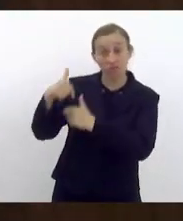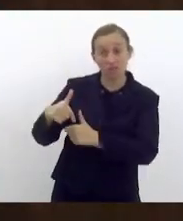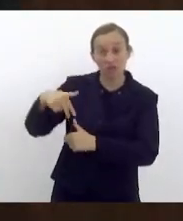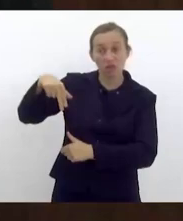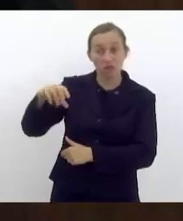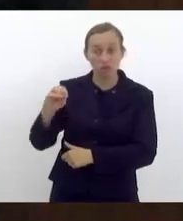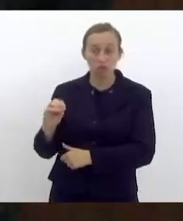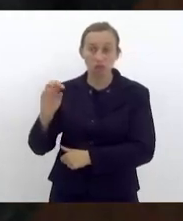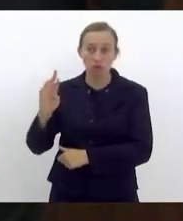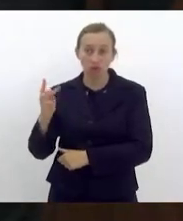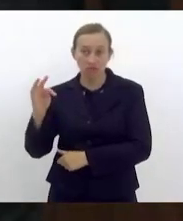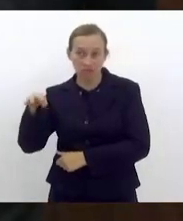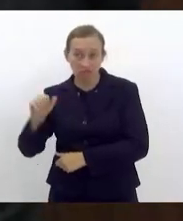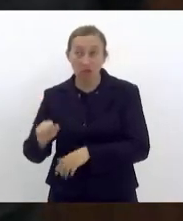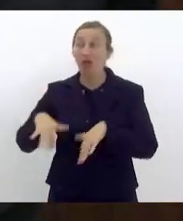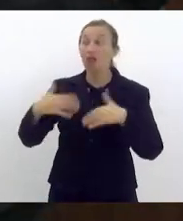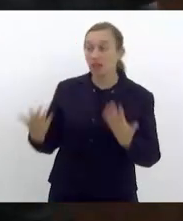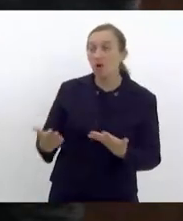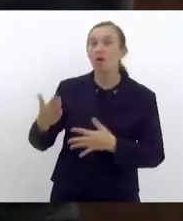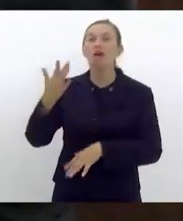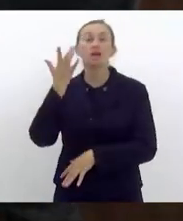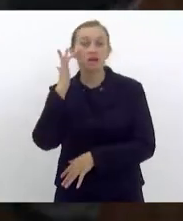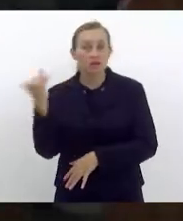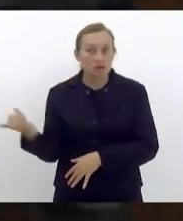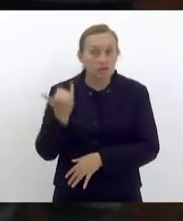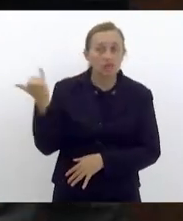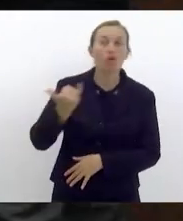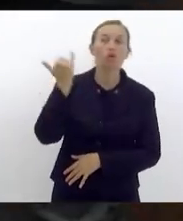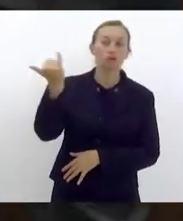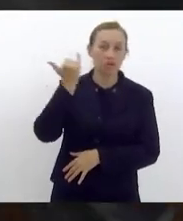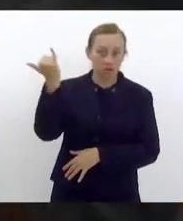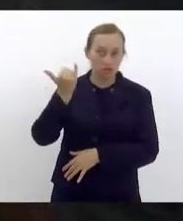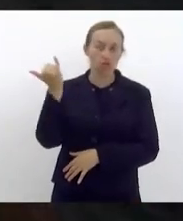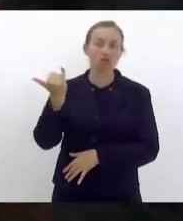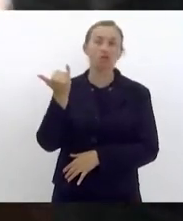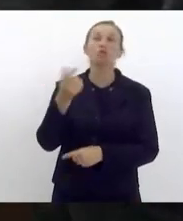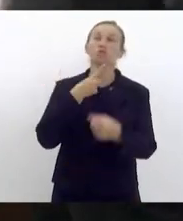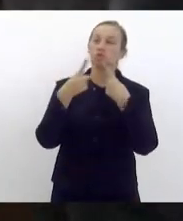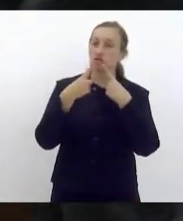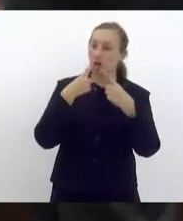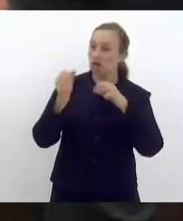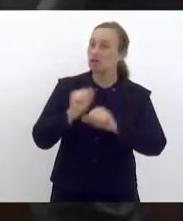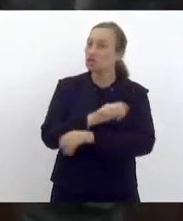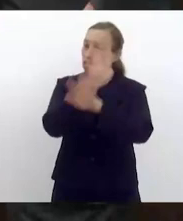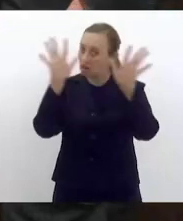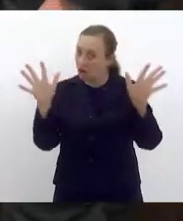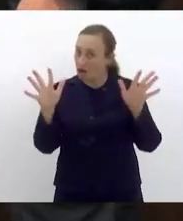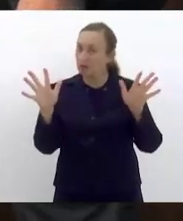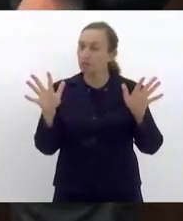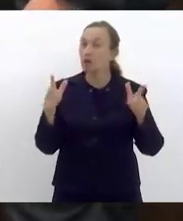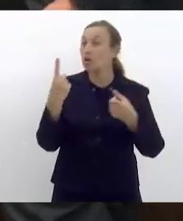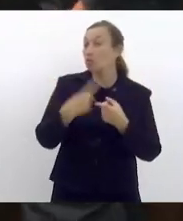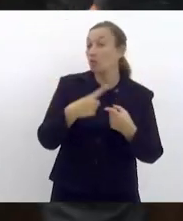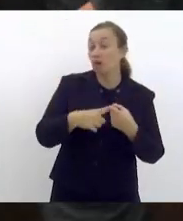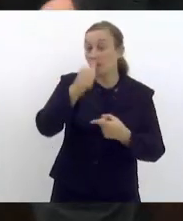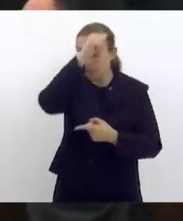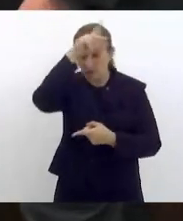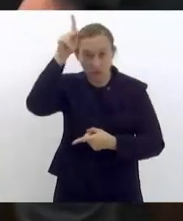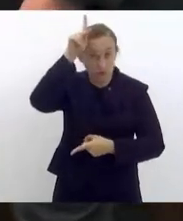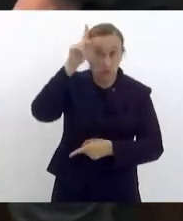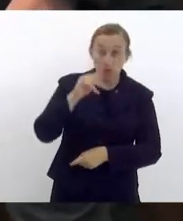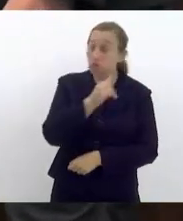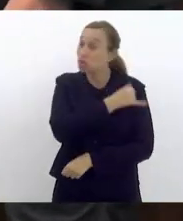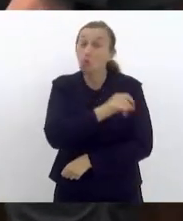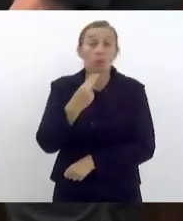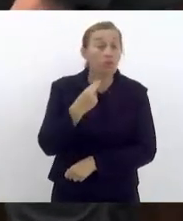nordestinas. Então, é muito importante que o diálogo também seja franco, concreto, porque a Prefeitura do Rio não